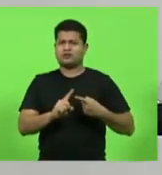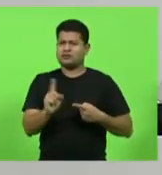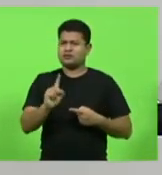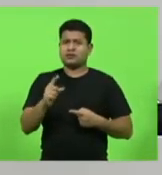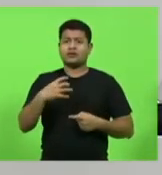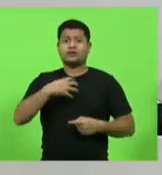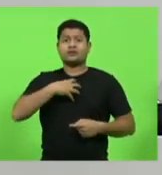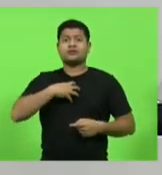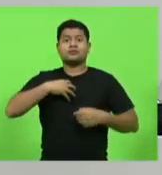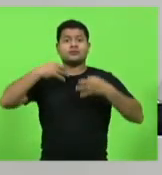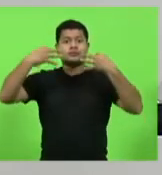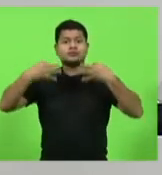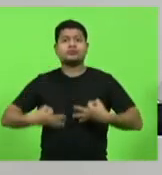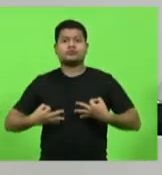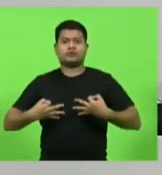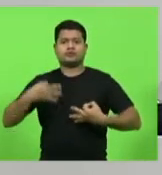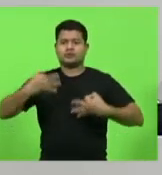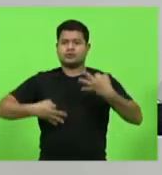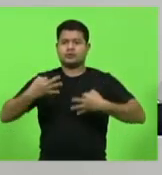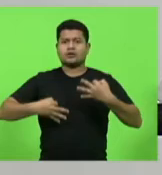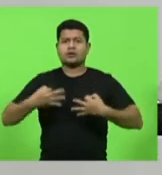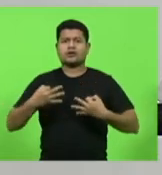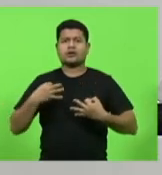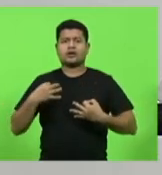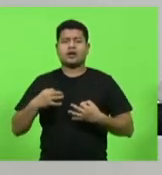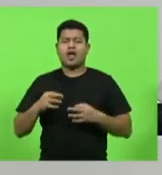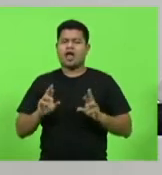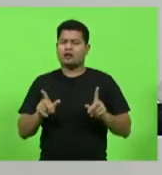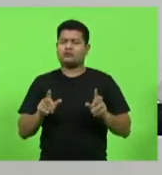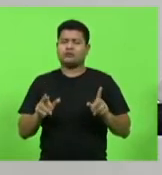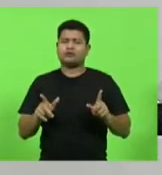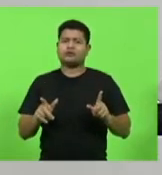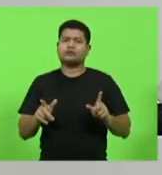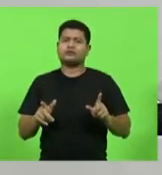sentimento de justiça para mim mesmo. é muito diferente uma coisa da outra.